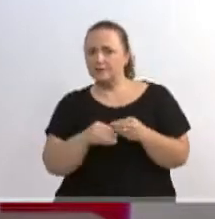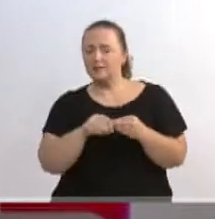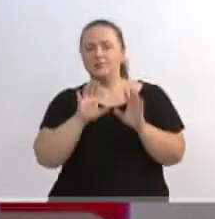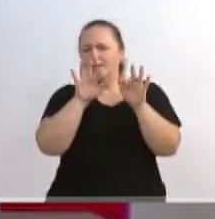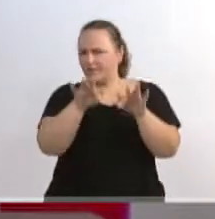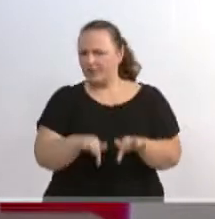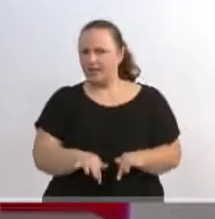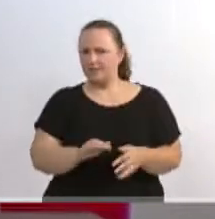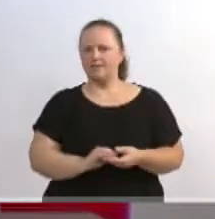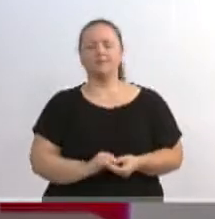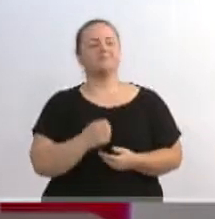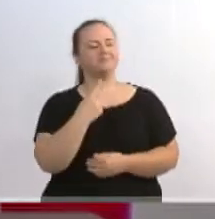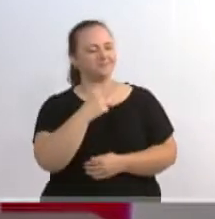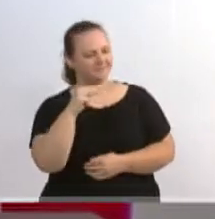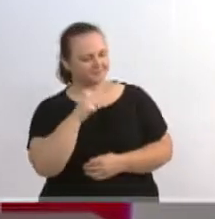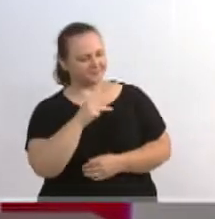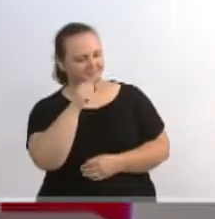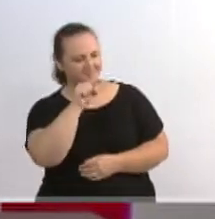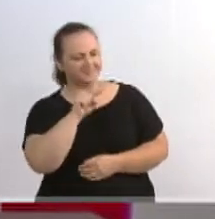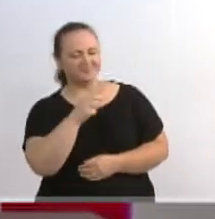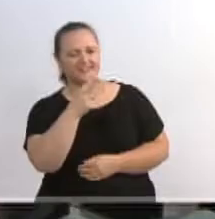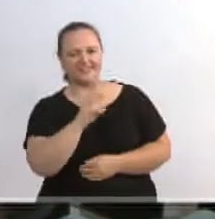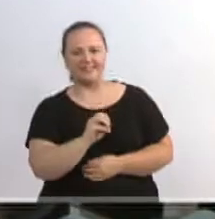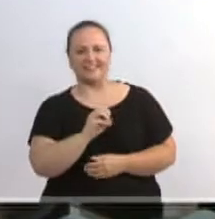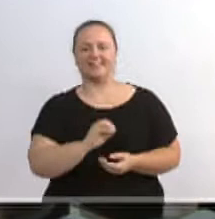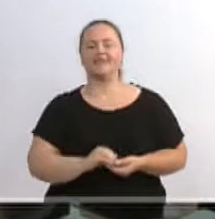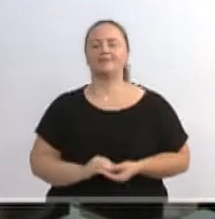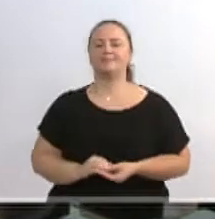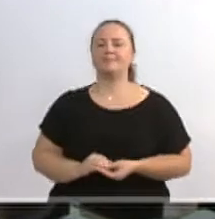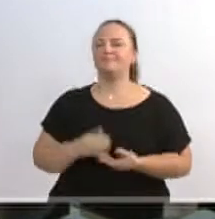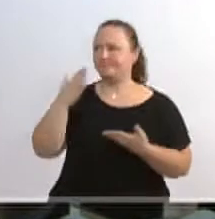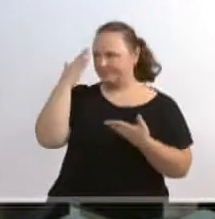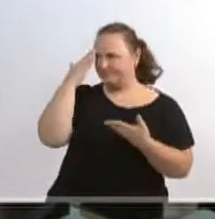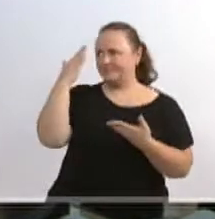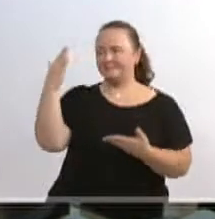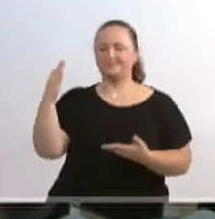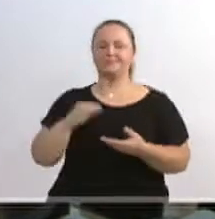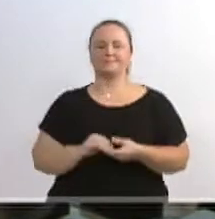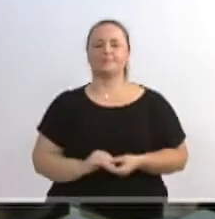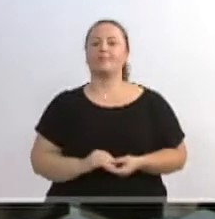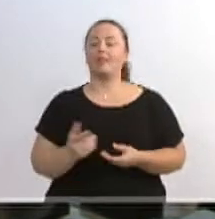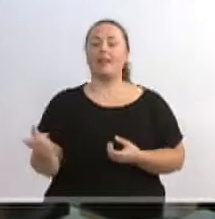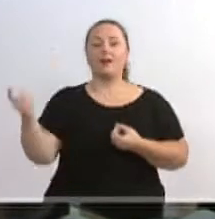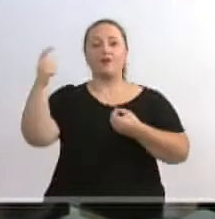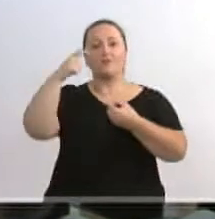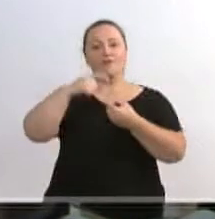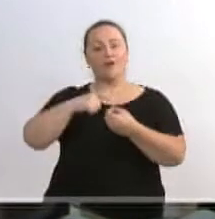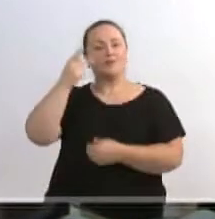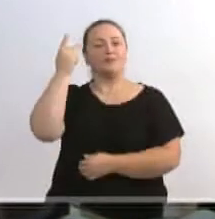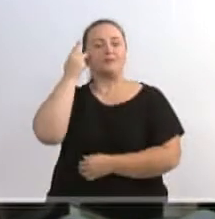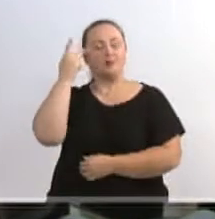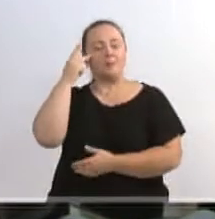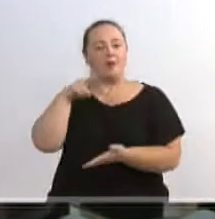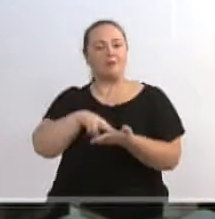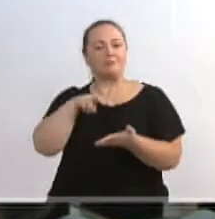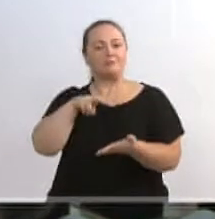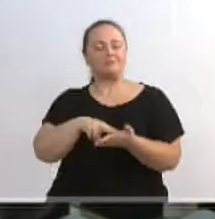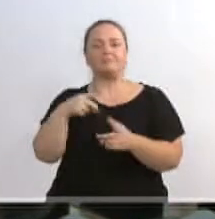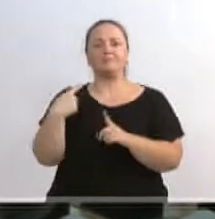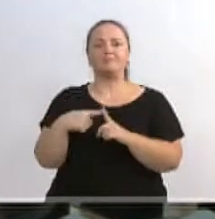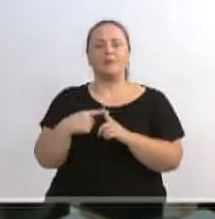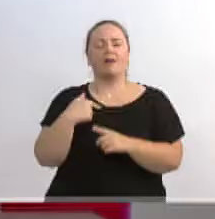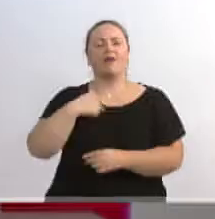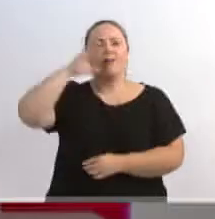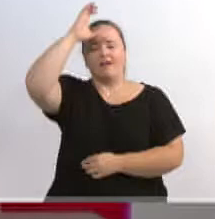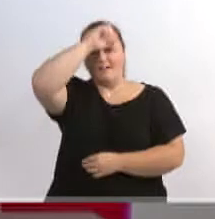para encerrar minha fala. Reconcedo mais dois minutos e trinta. Obrigado, presidente. Bem, e volto de São Paulo, muito feliz, muito feliz com a aprendizagem de gestão